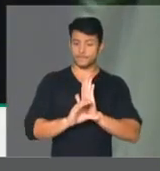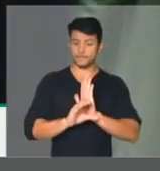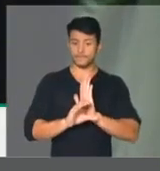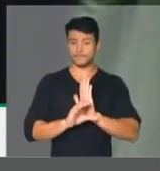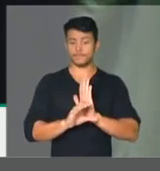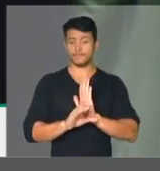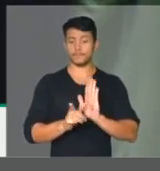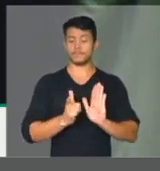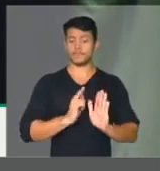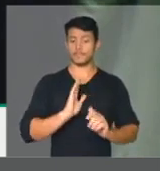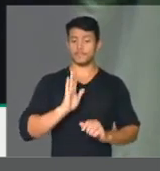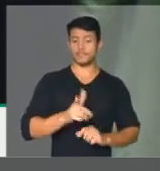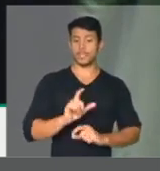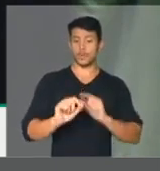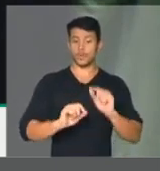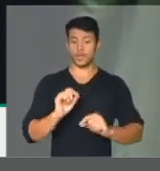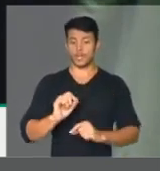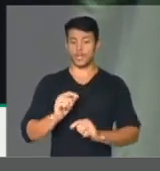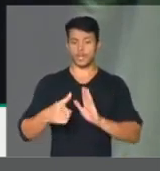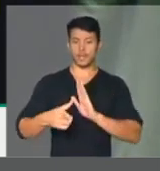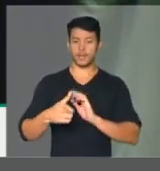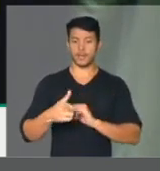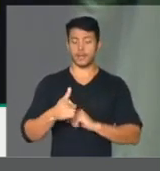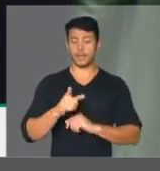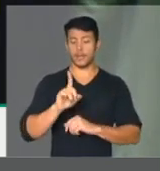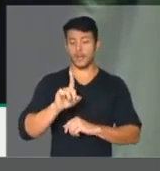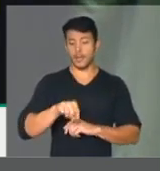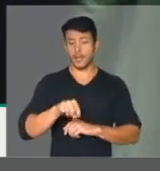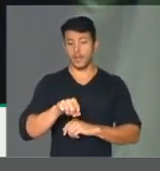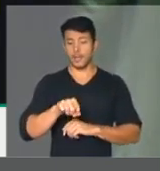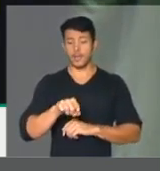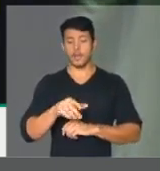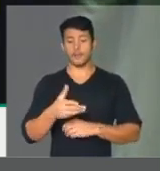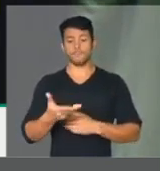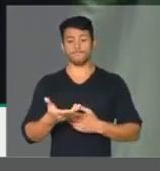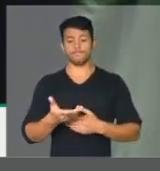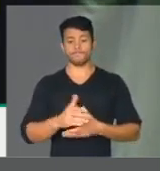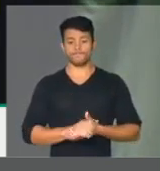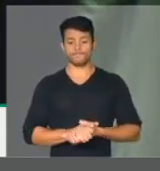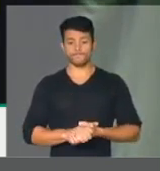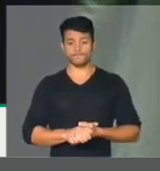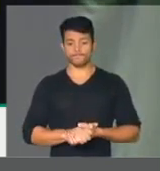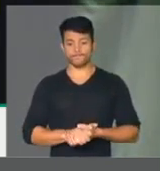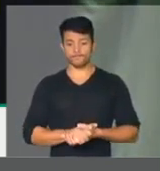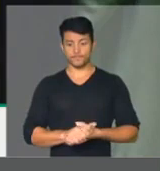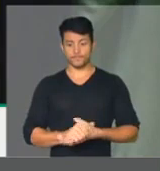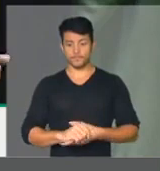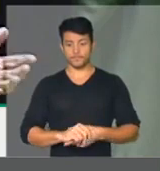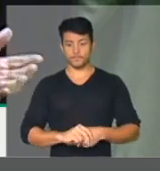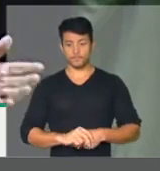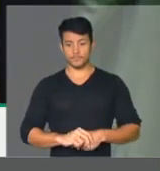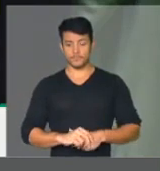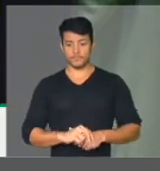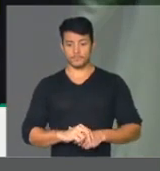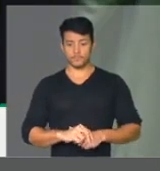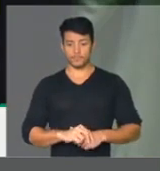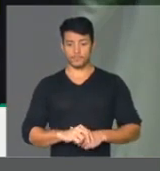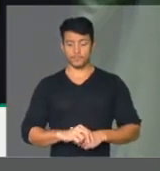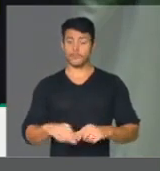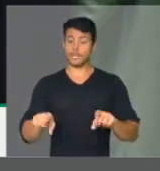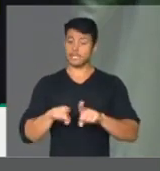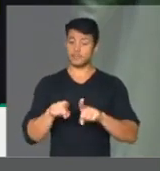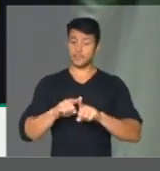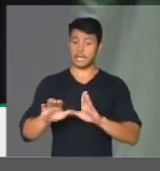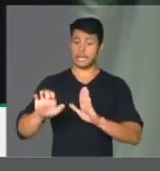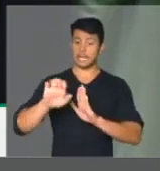Moussa Demos, presidido pelo nosso amigo do Rio Grande do Sul, e também na emenda